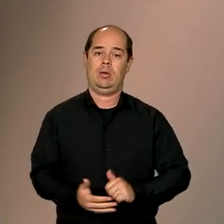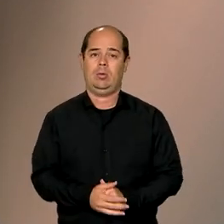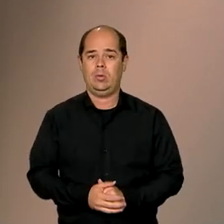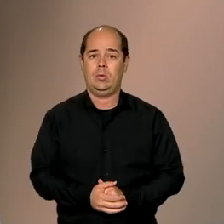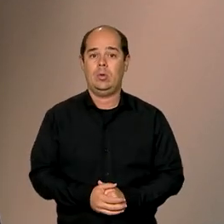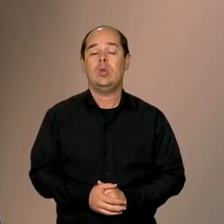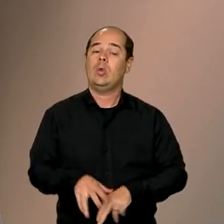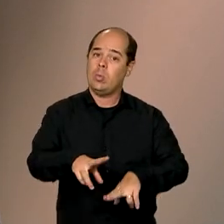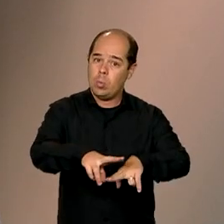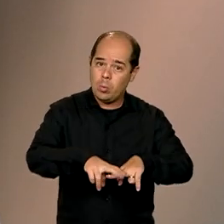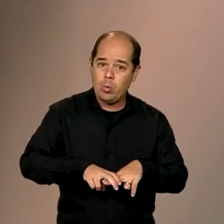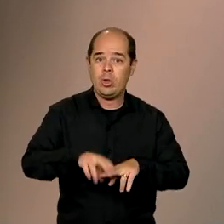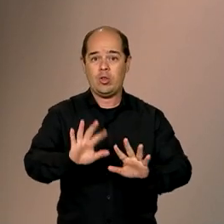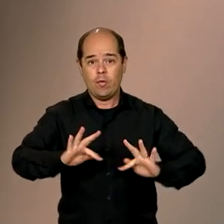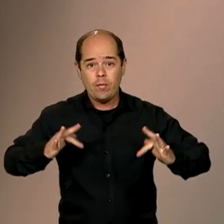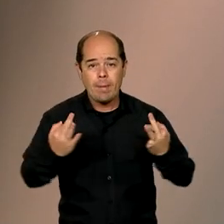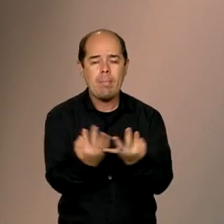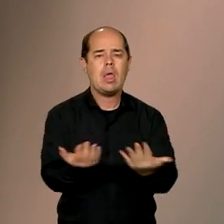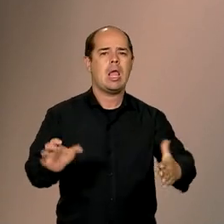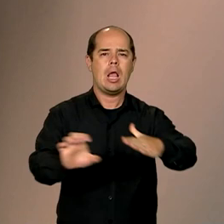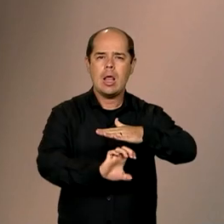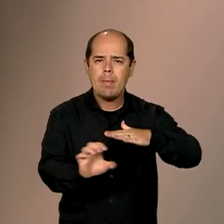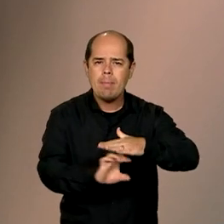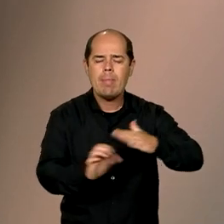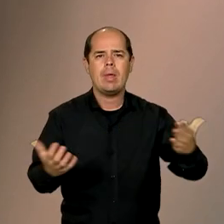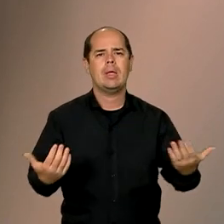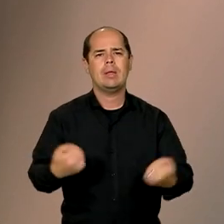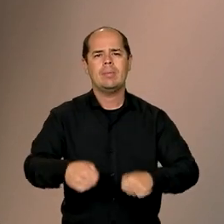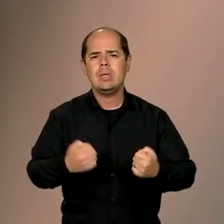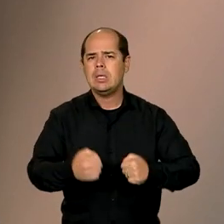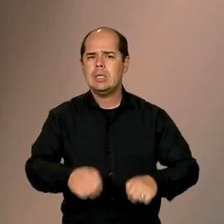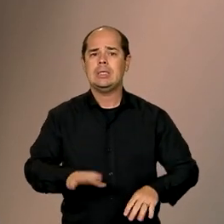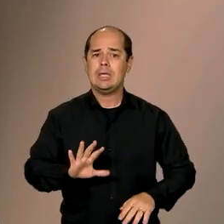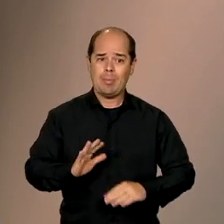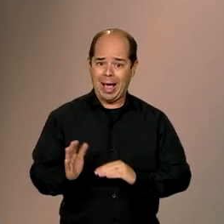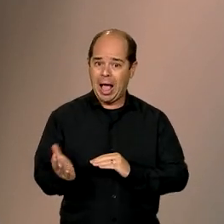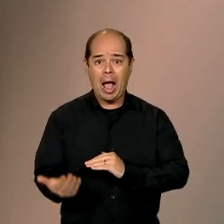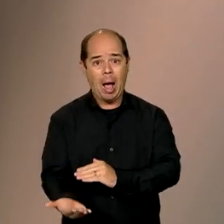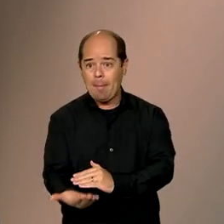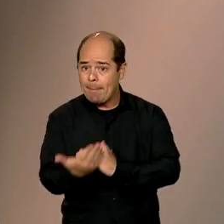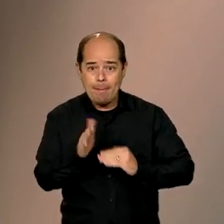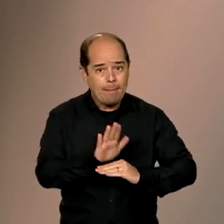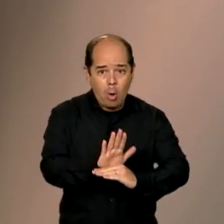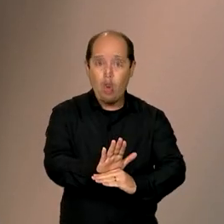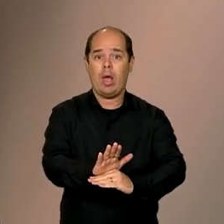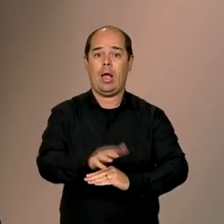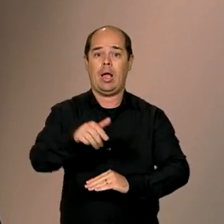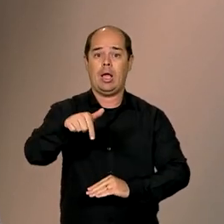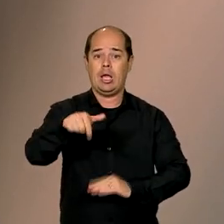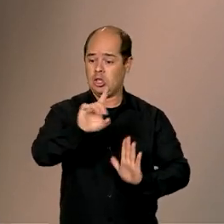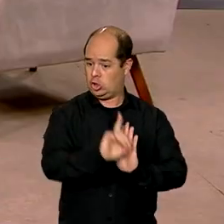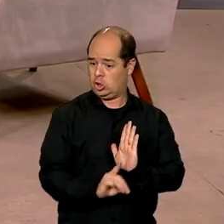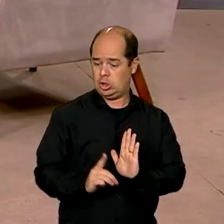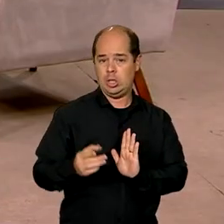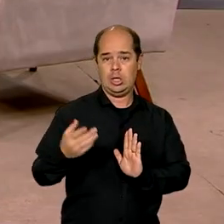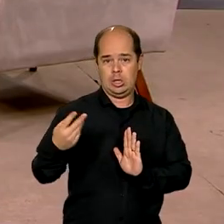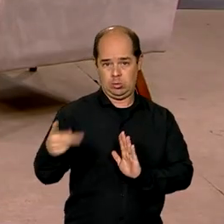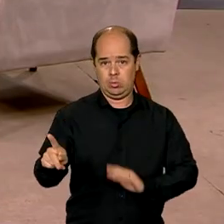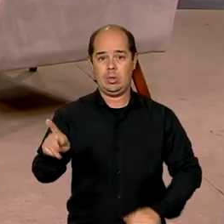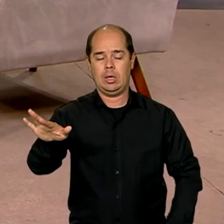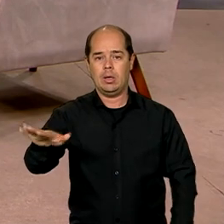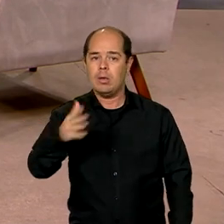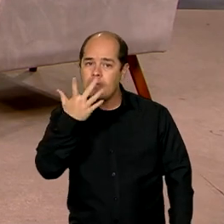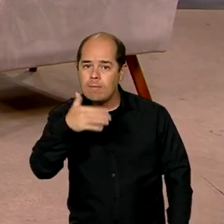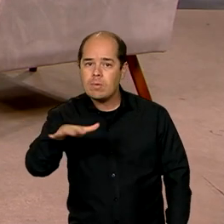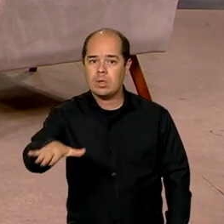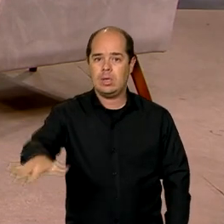portanto, que as famílias, que as empresas, acima de tudo, ajude a gente a concretizar o direito das crianças